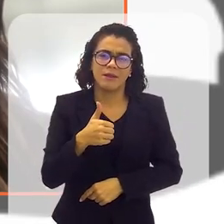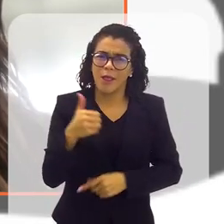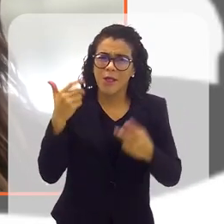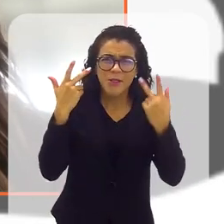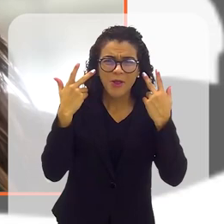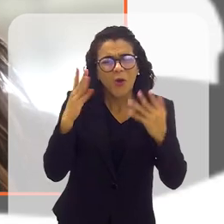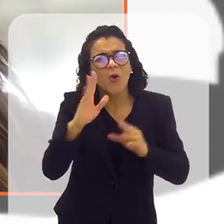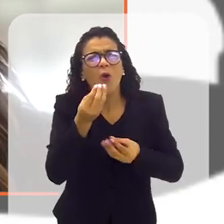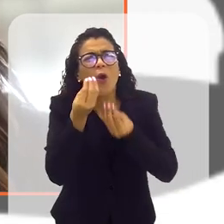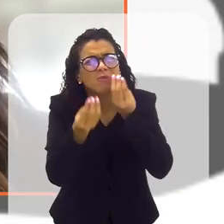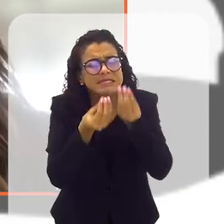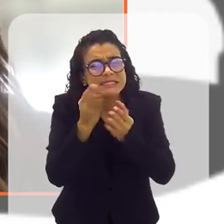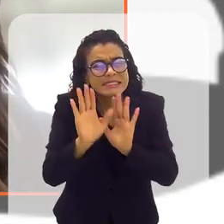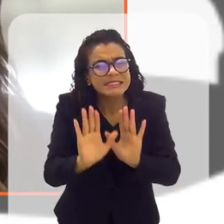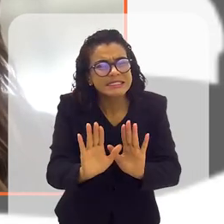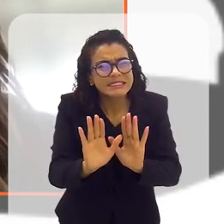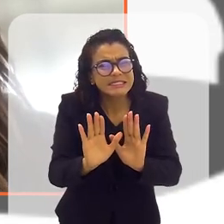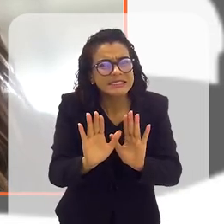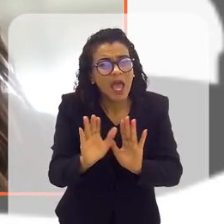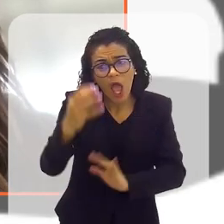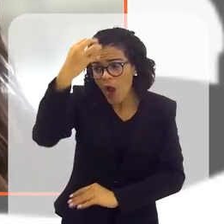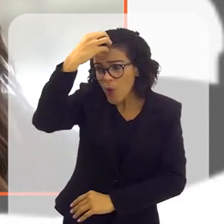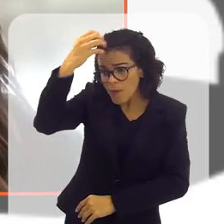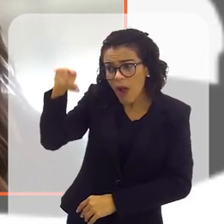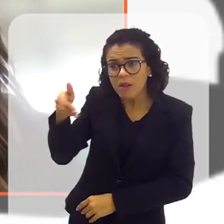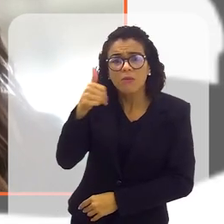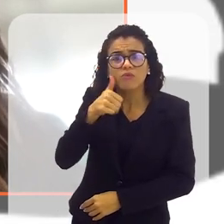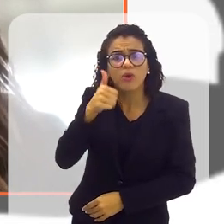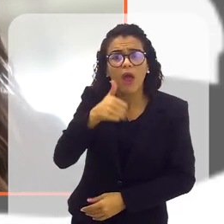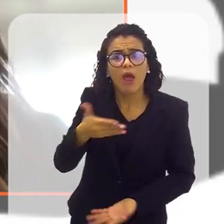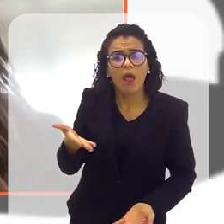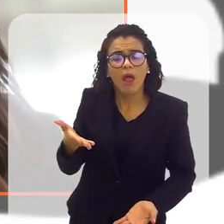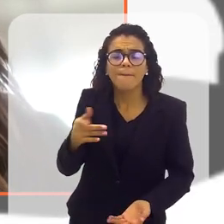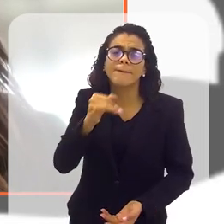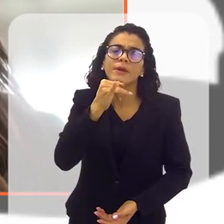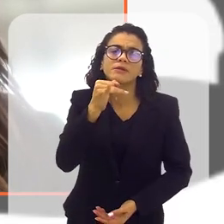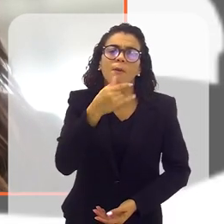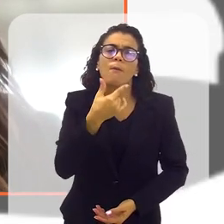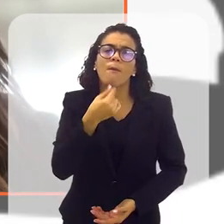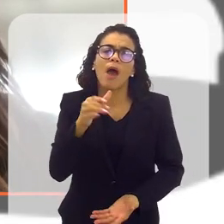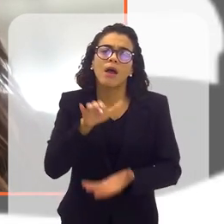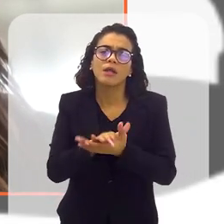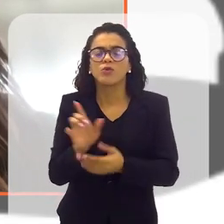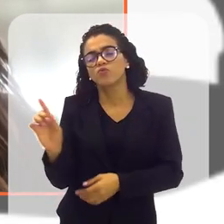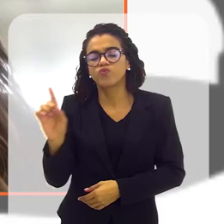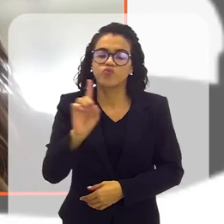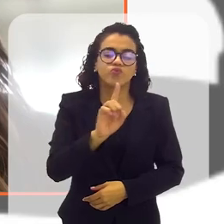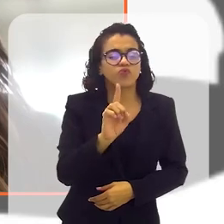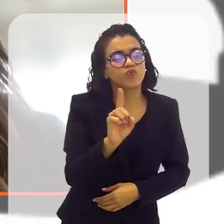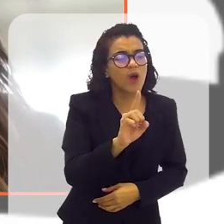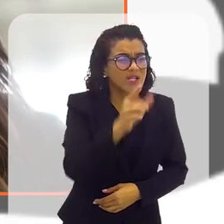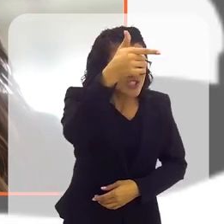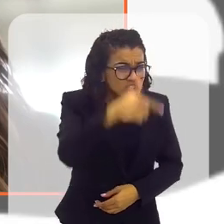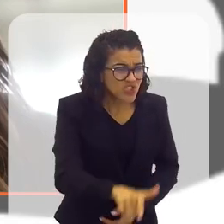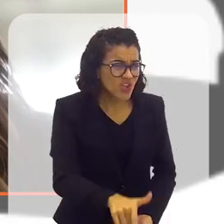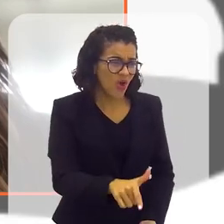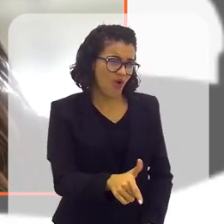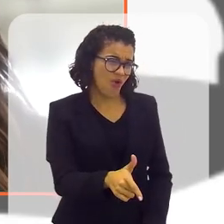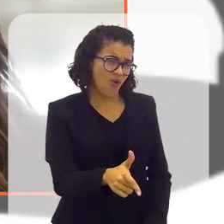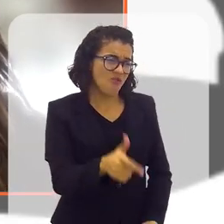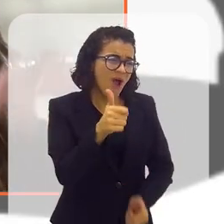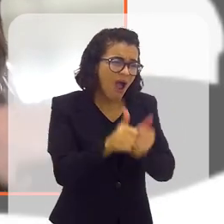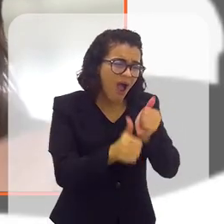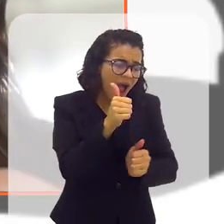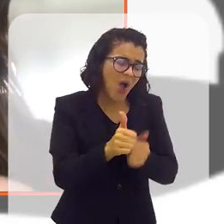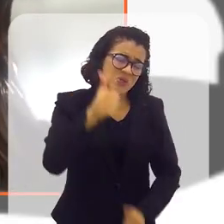É muito comum... Como assim? Elas são as culpadas. Por exemplo, chega o marido em casa e fala mas de novo